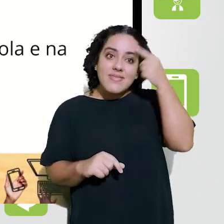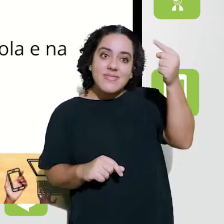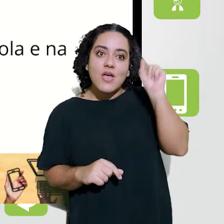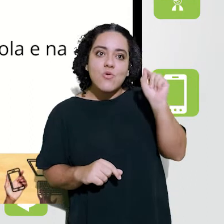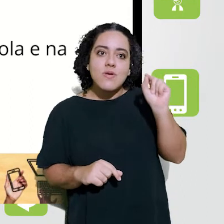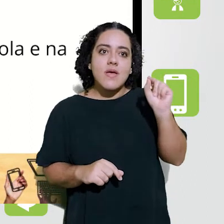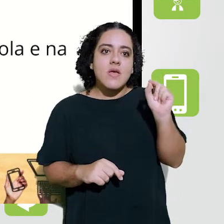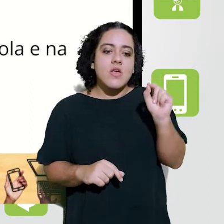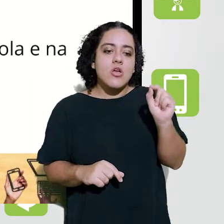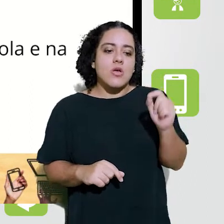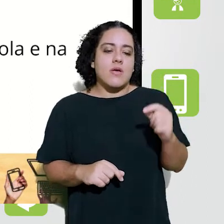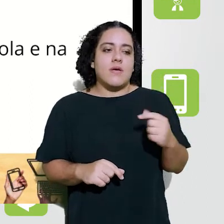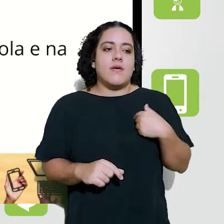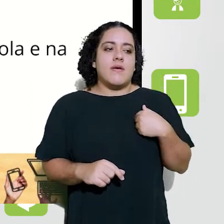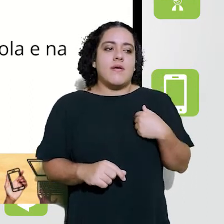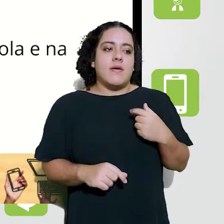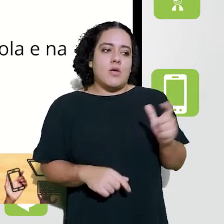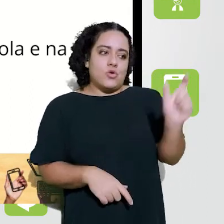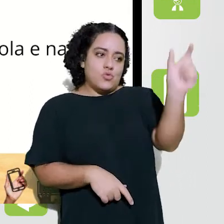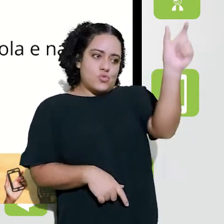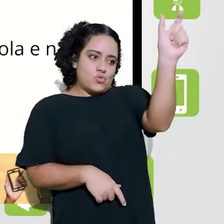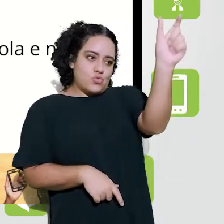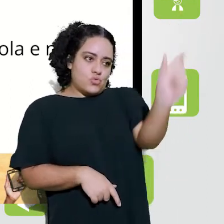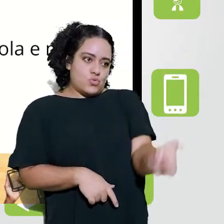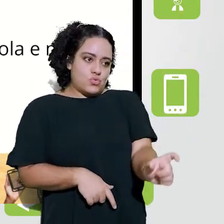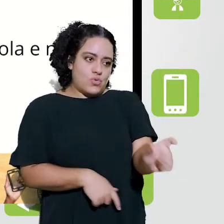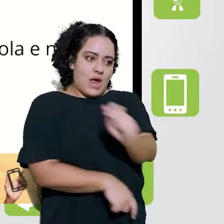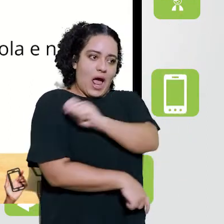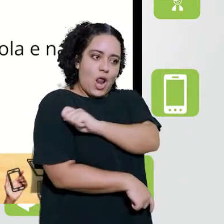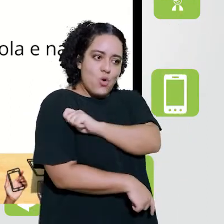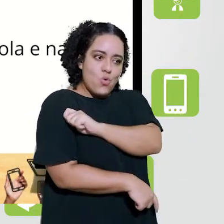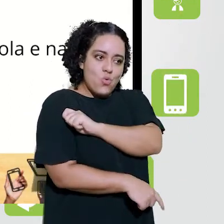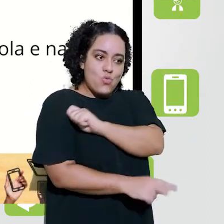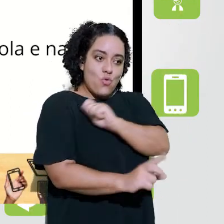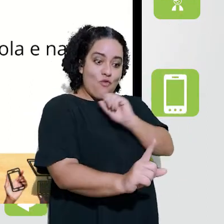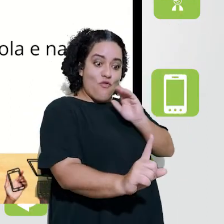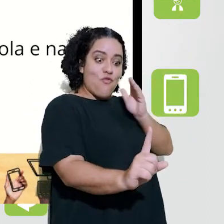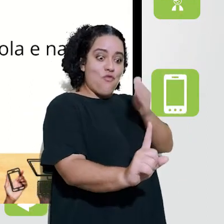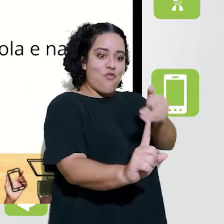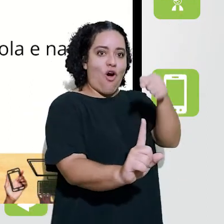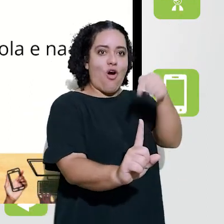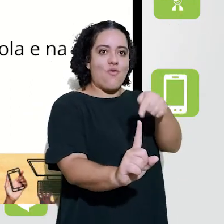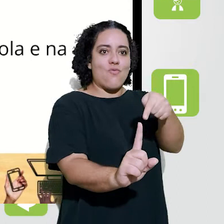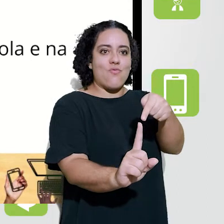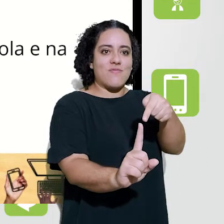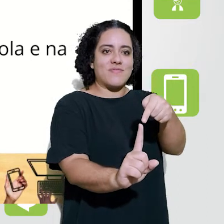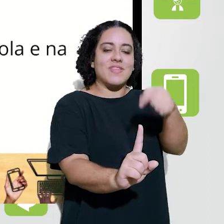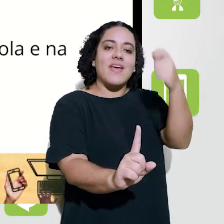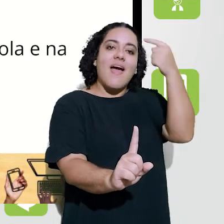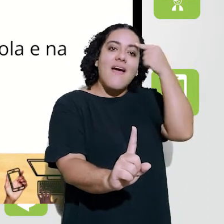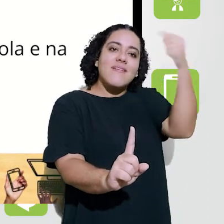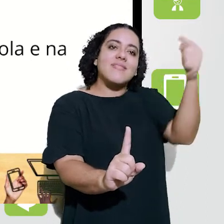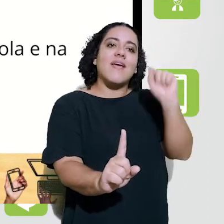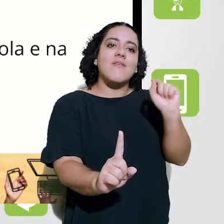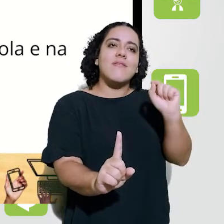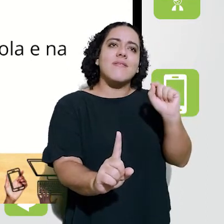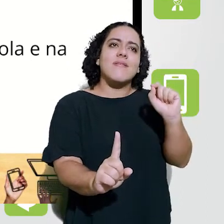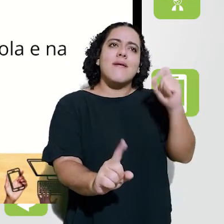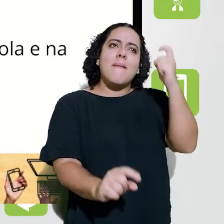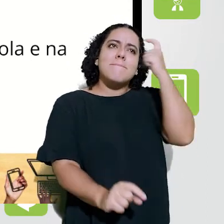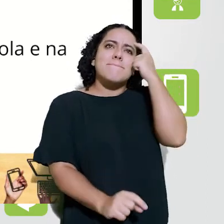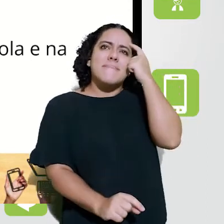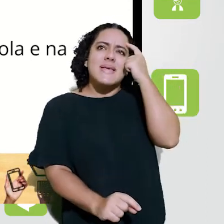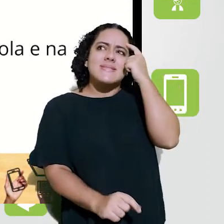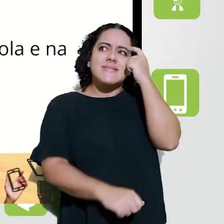na educação. Essa é ideia de colocar o sujeito como centro do processo de aprendizagem.